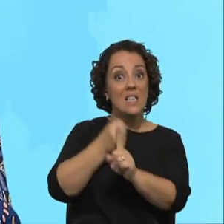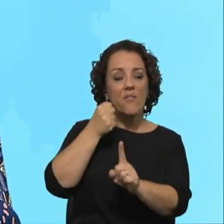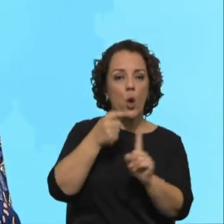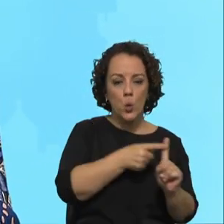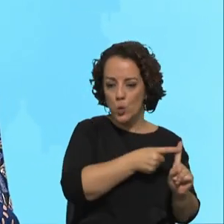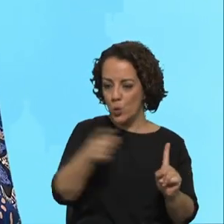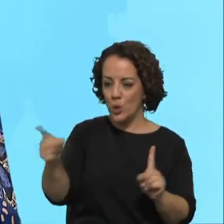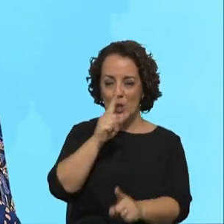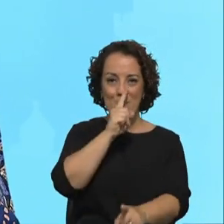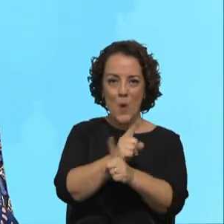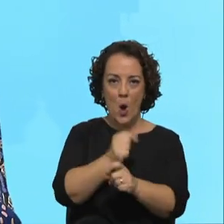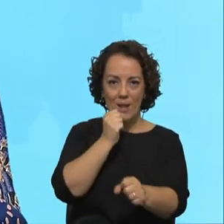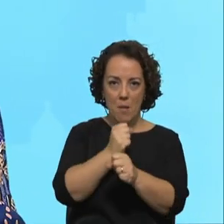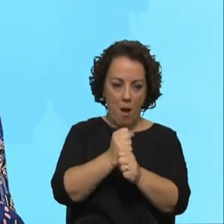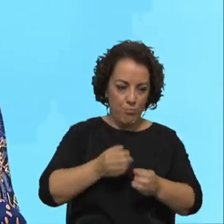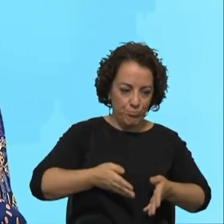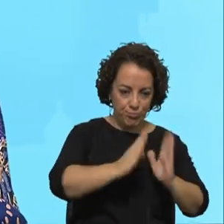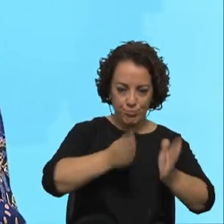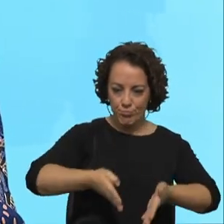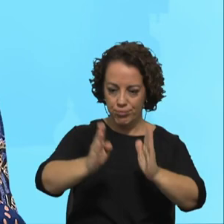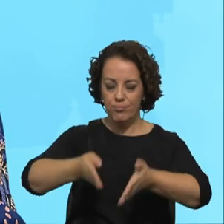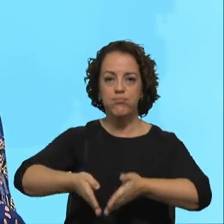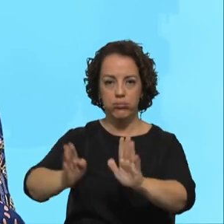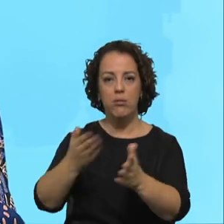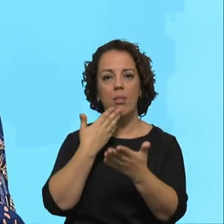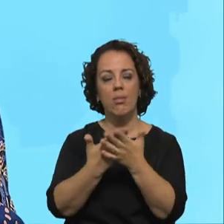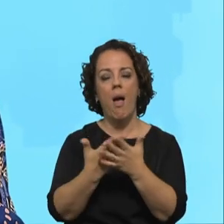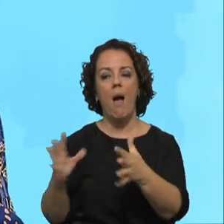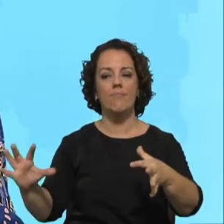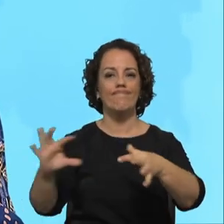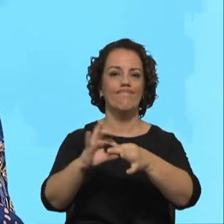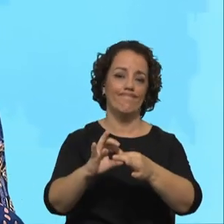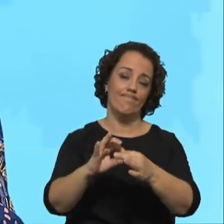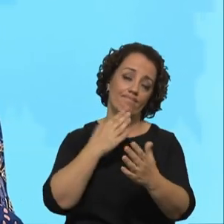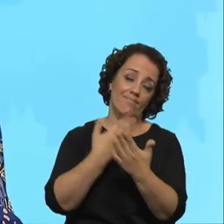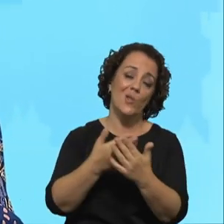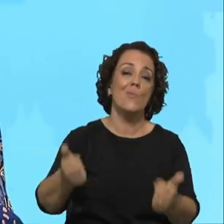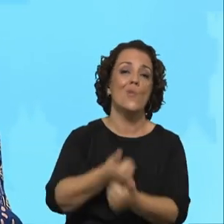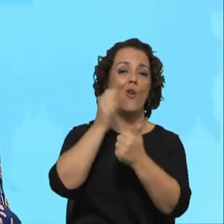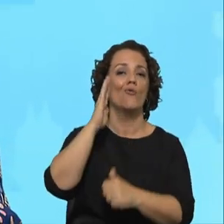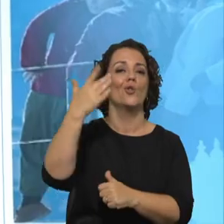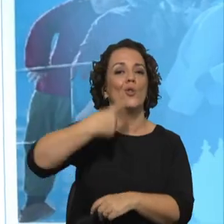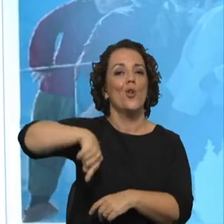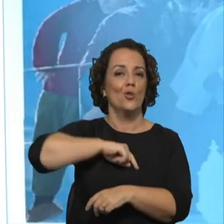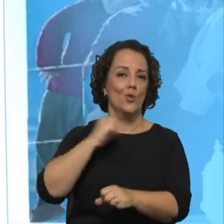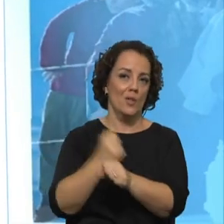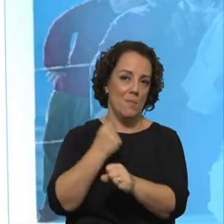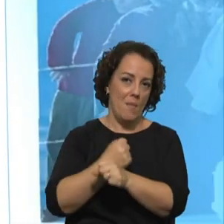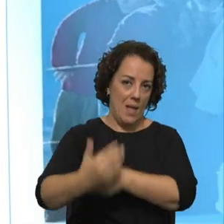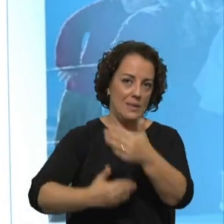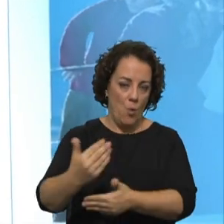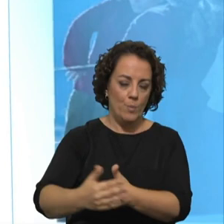para a expansão e para o melhor futuro do movimento. Roger Madureira, há um elemento que